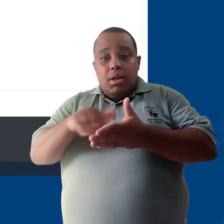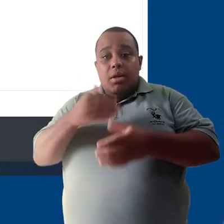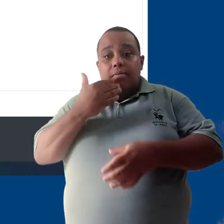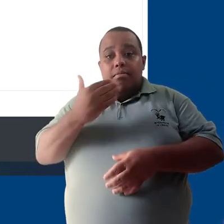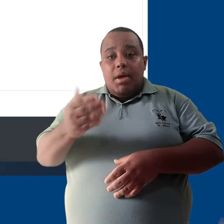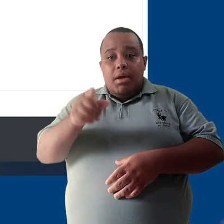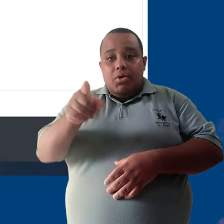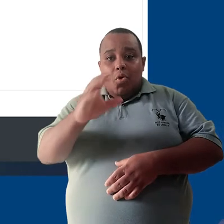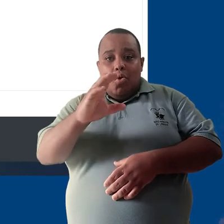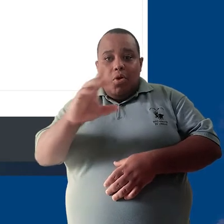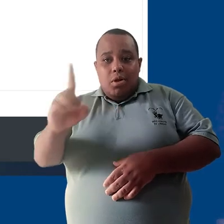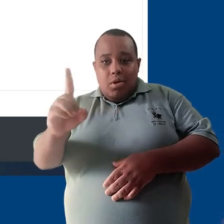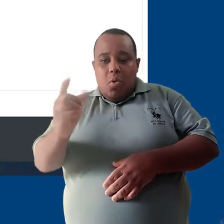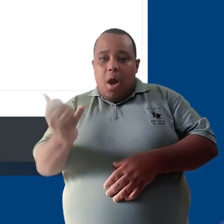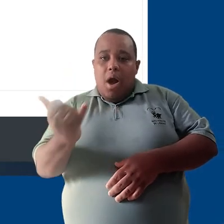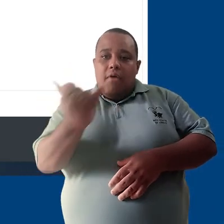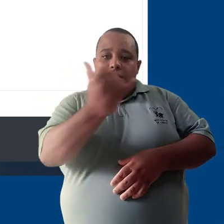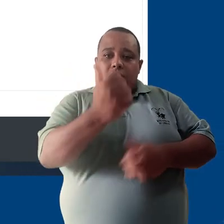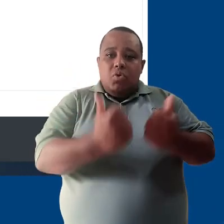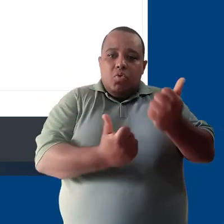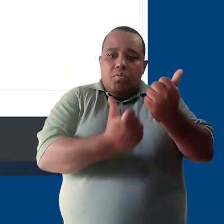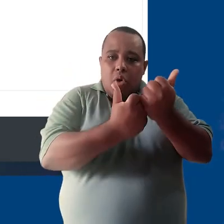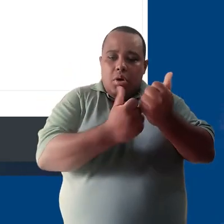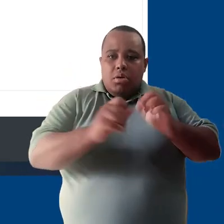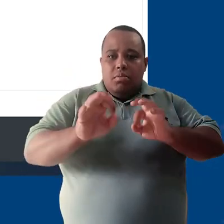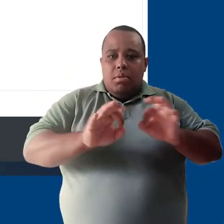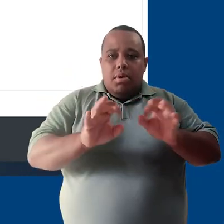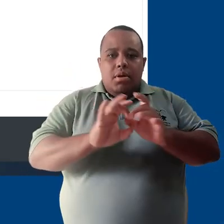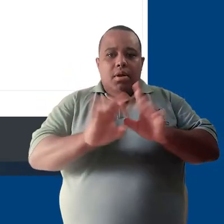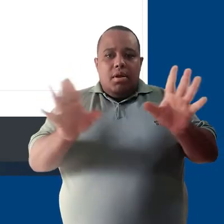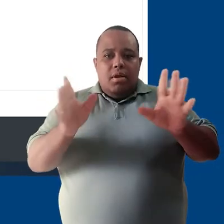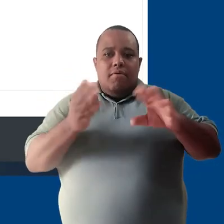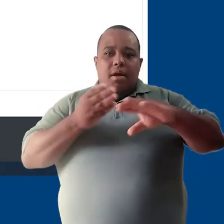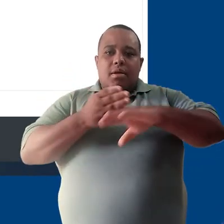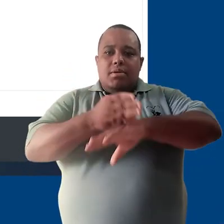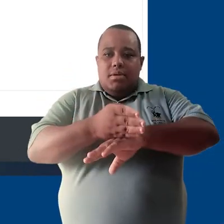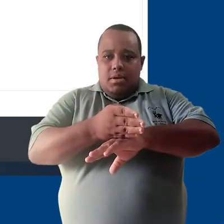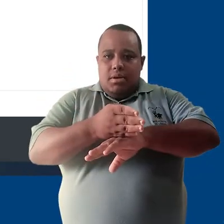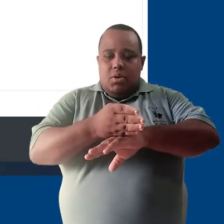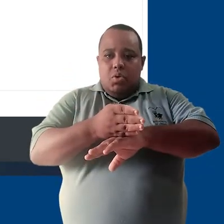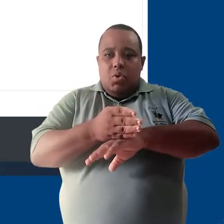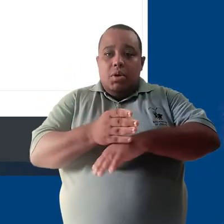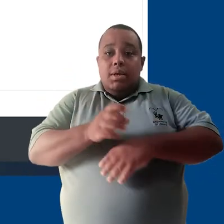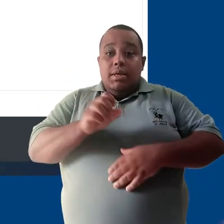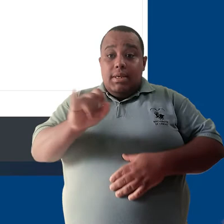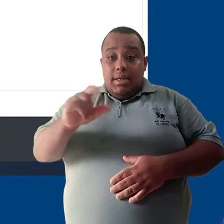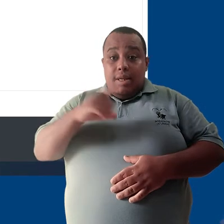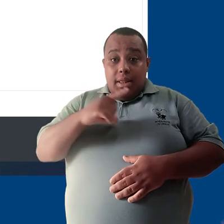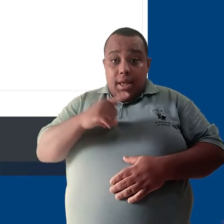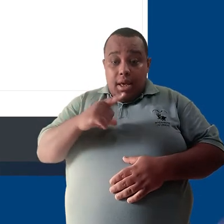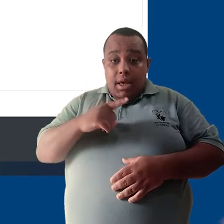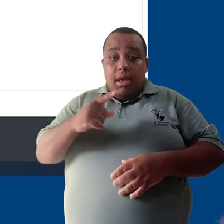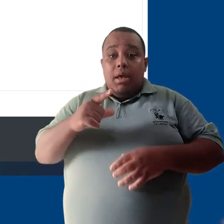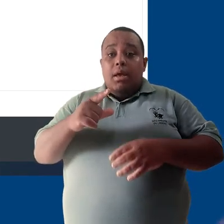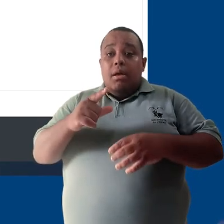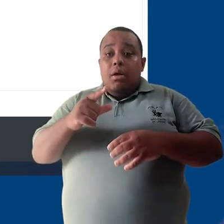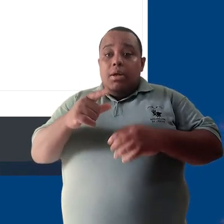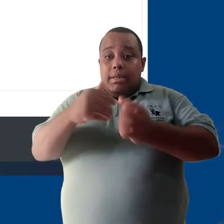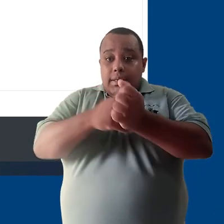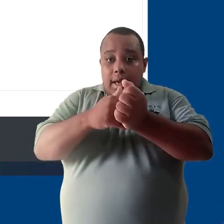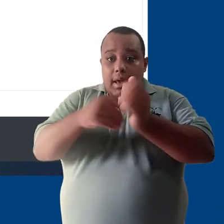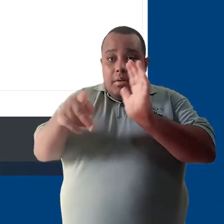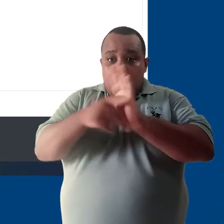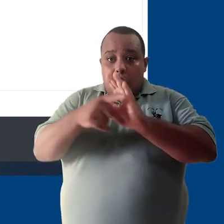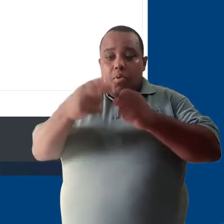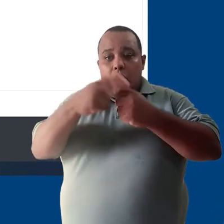solicitem ao suporte o acesso necessário. Para usuários que ainda não têm login único ou têm login único desativado,